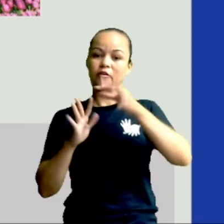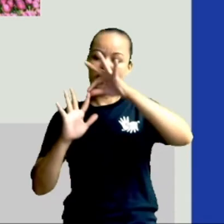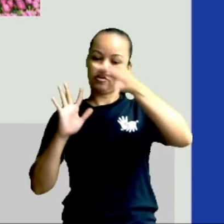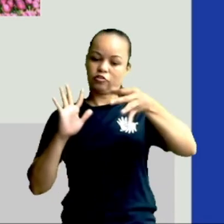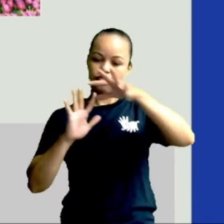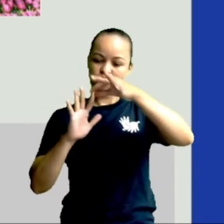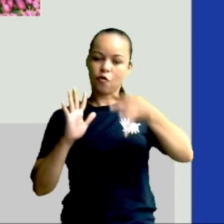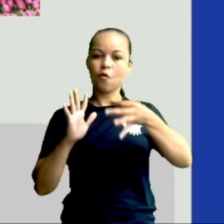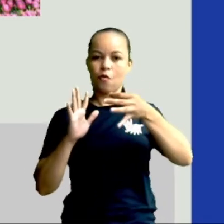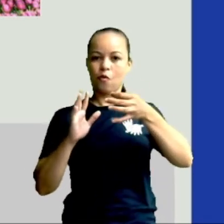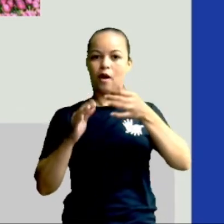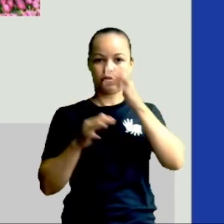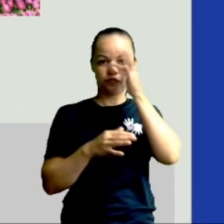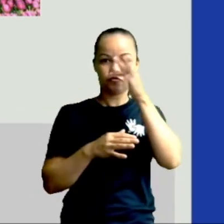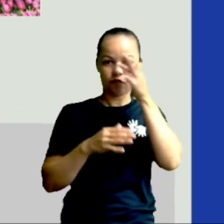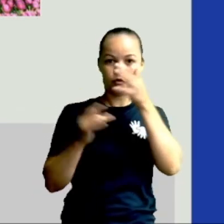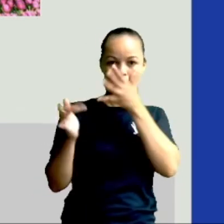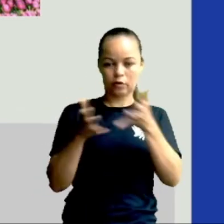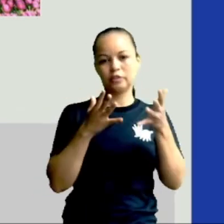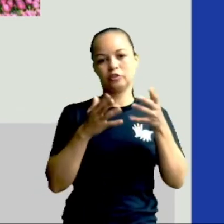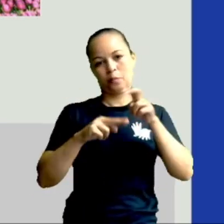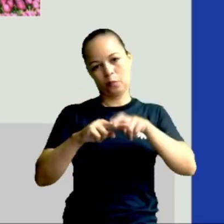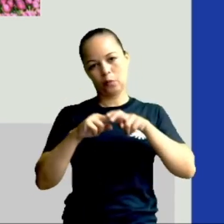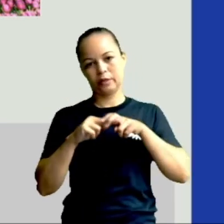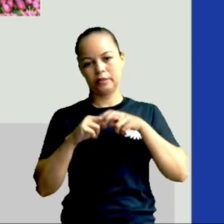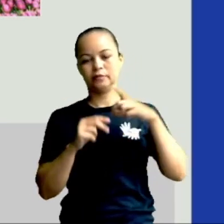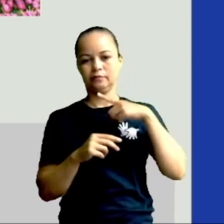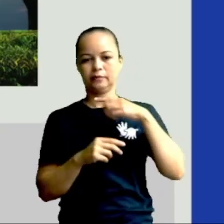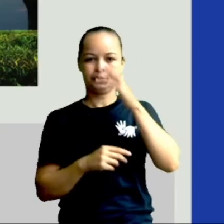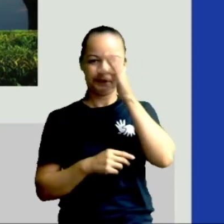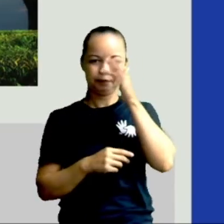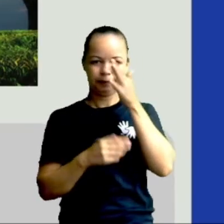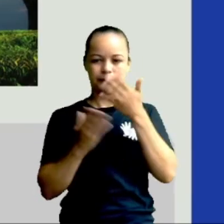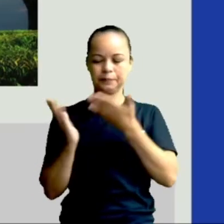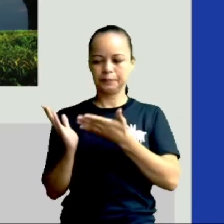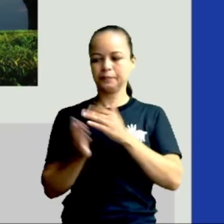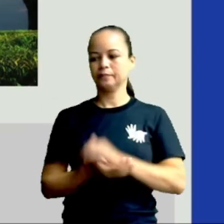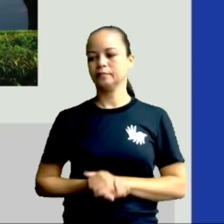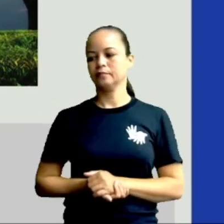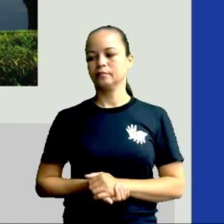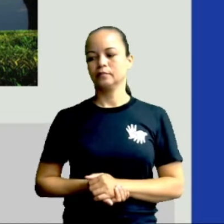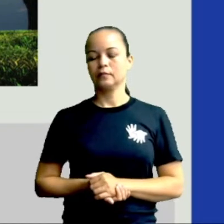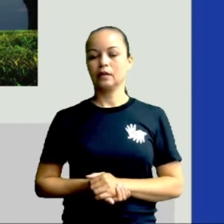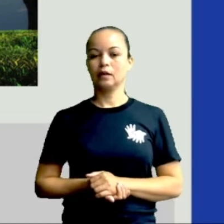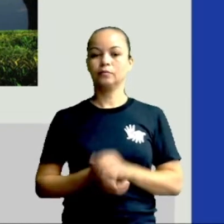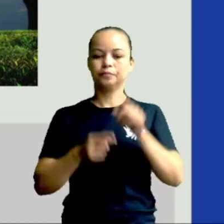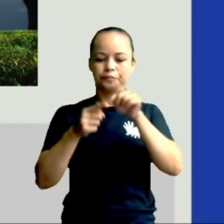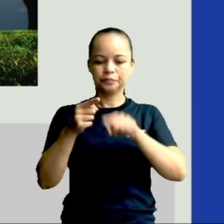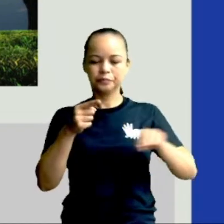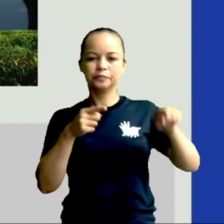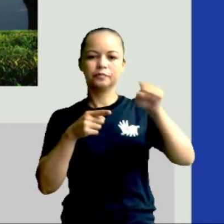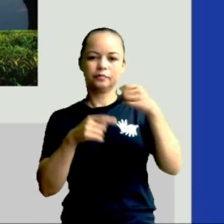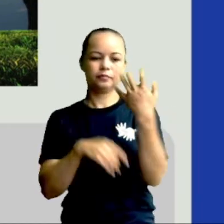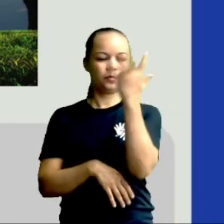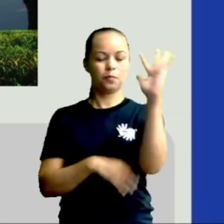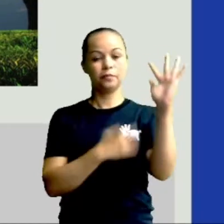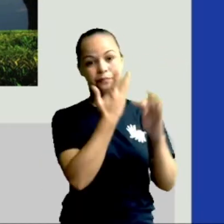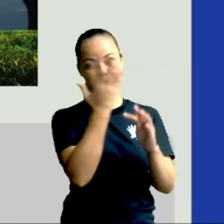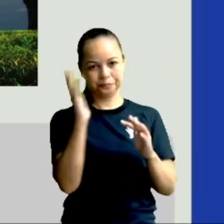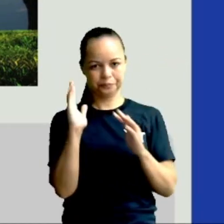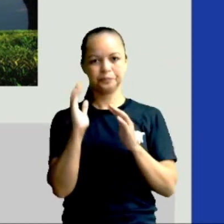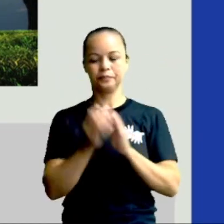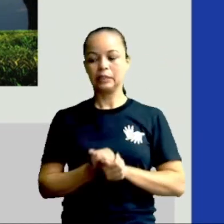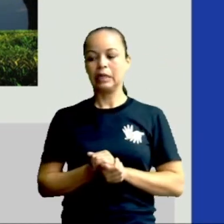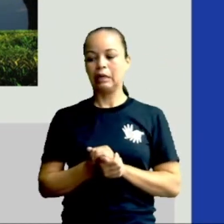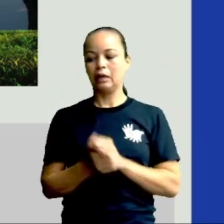certo? Por isso que é chamada a estação das flores, tá bom? Os ciclos da natureza. Então, gente,